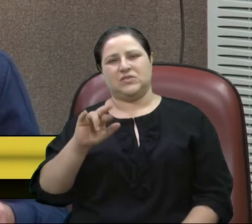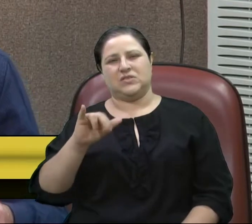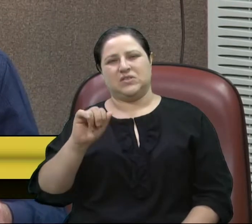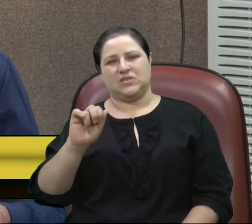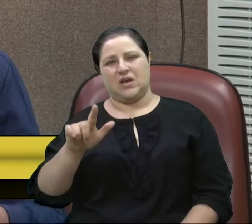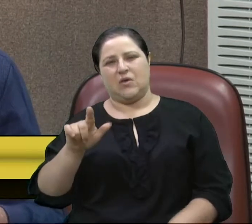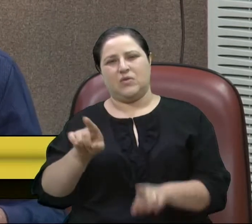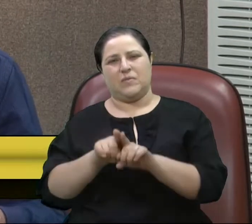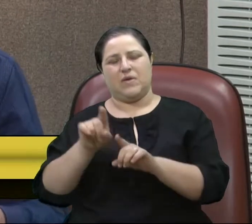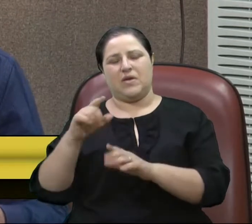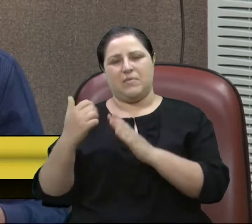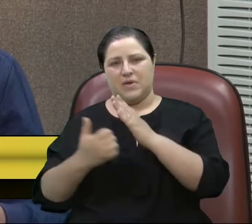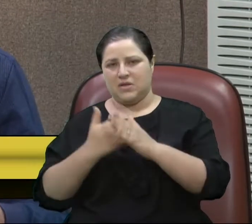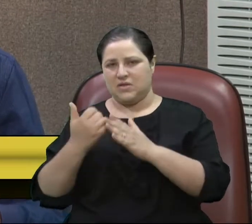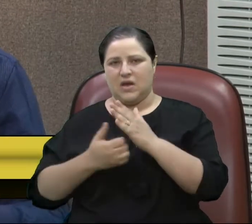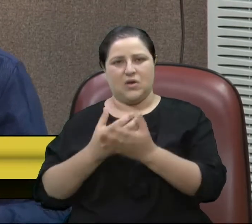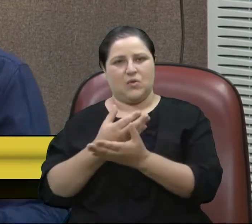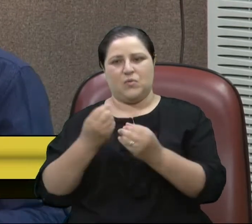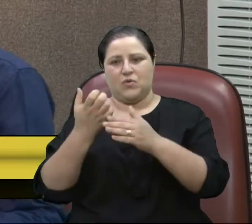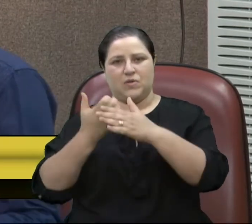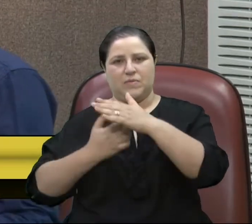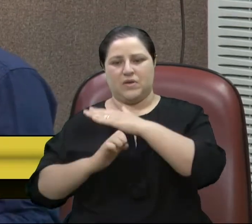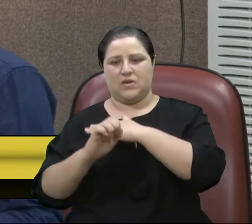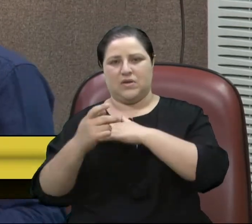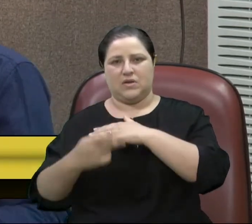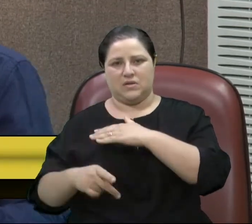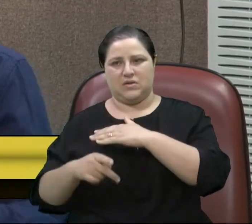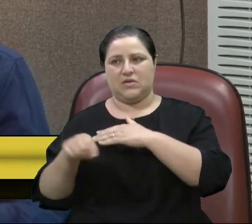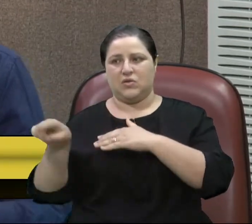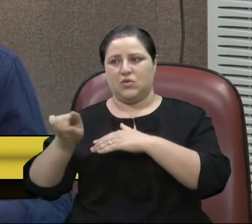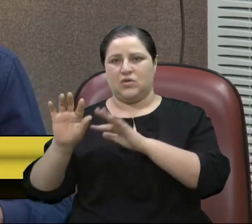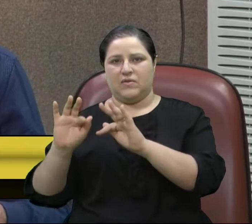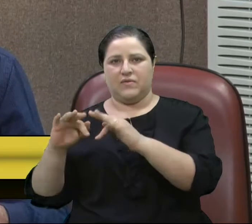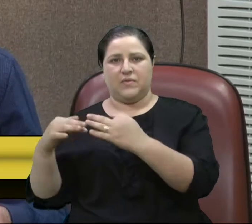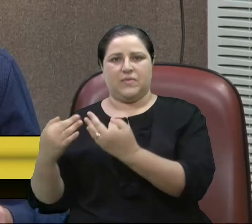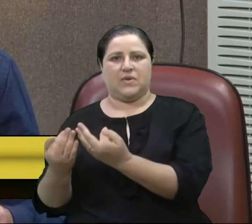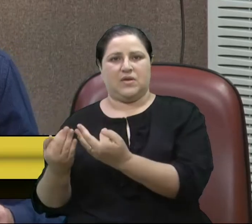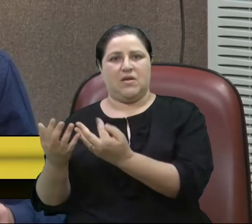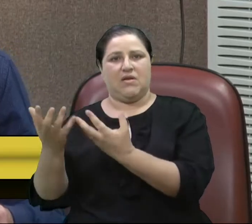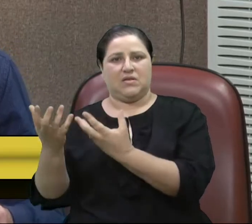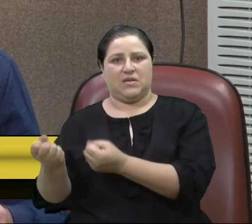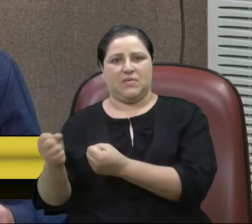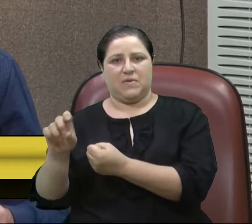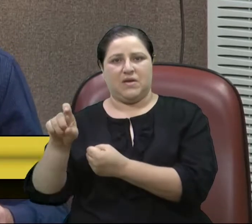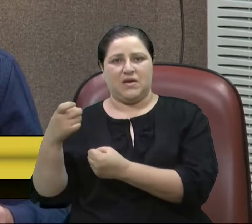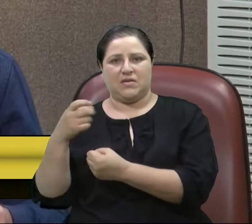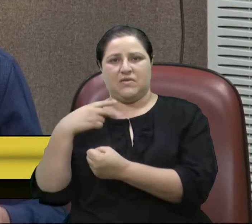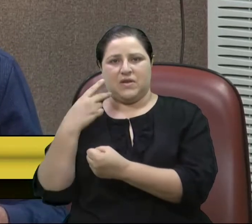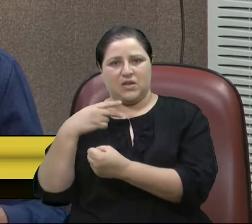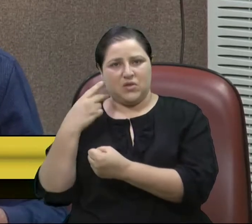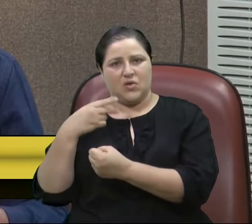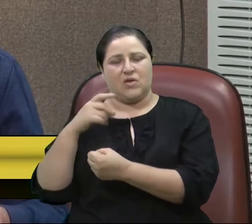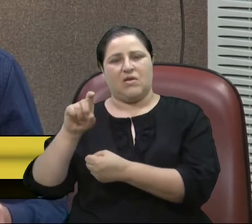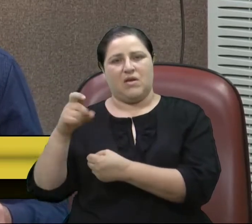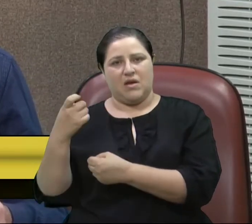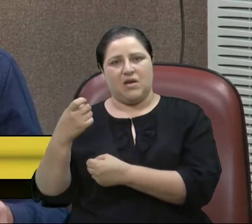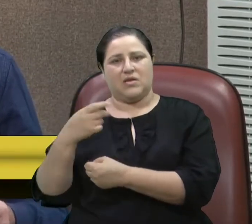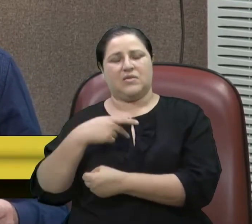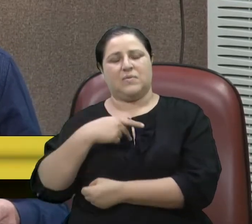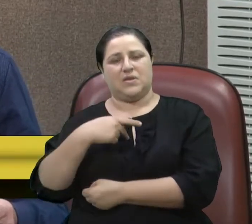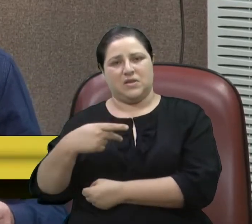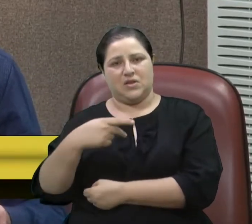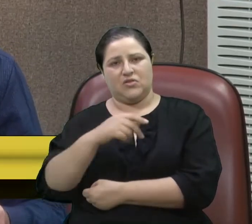muito em nossa cidade. Recebam os familiares do nosso ex-vereador, ex-presidente do